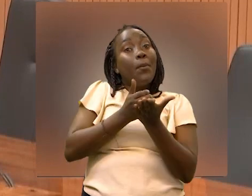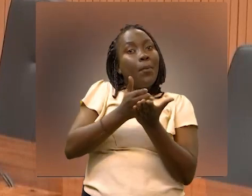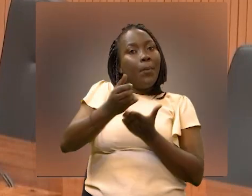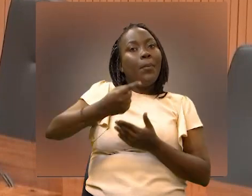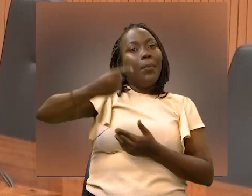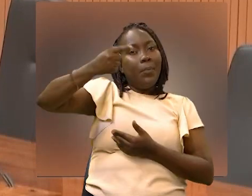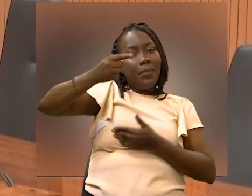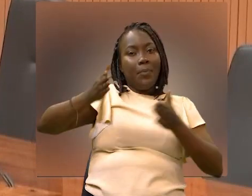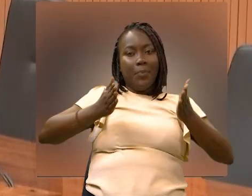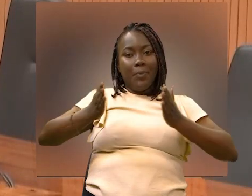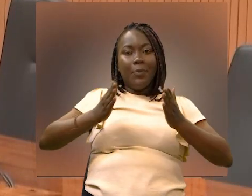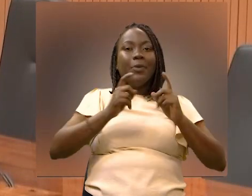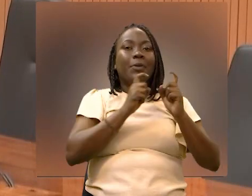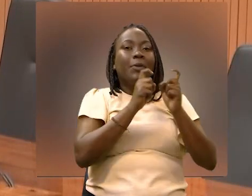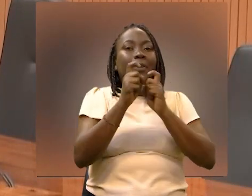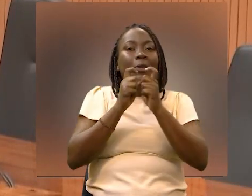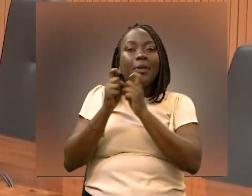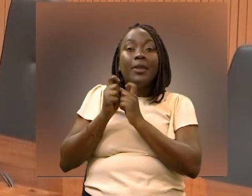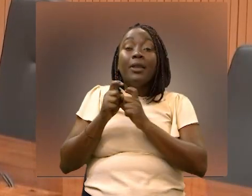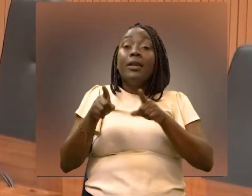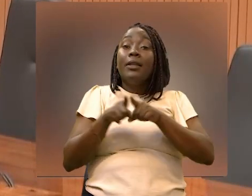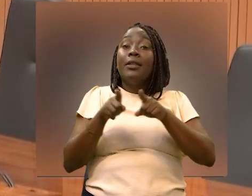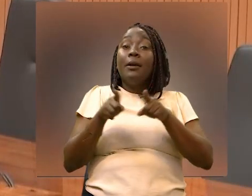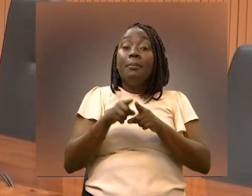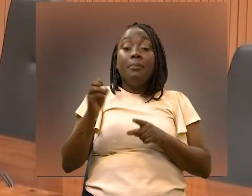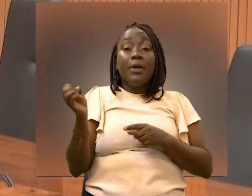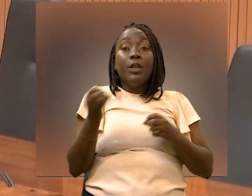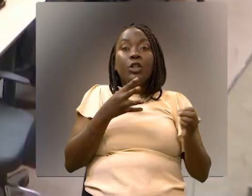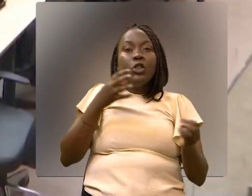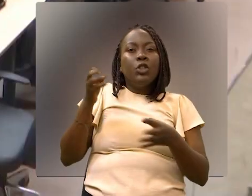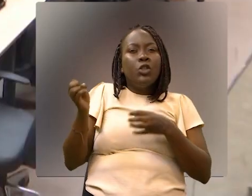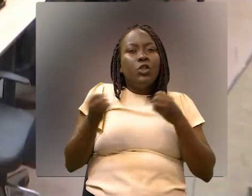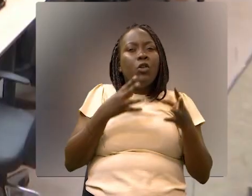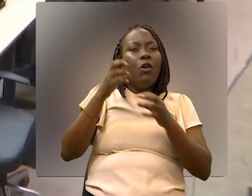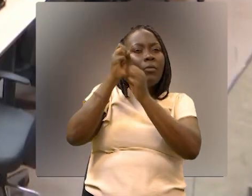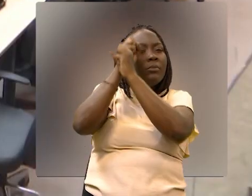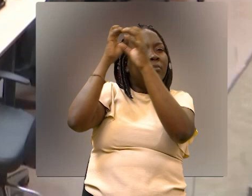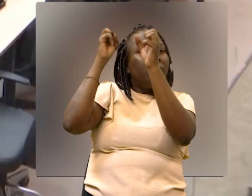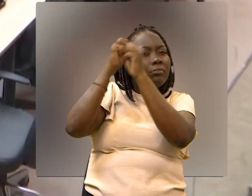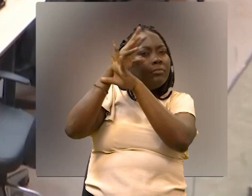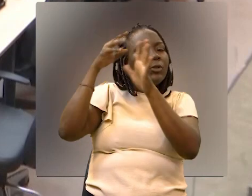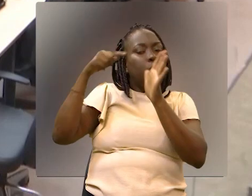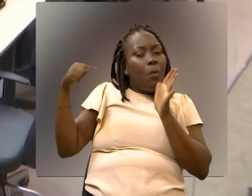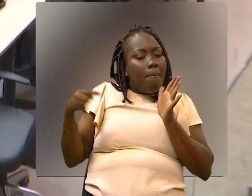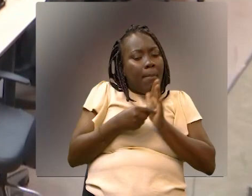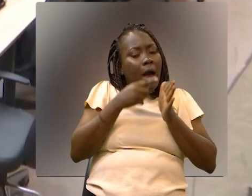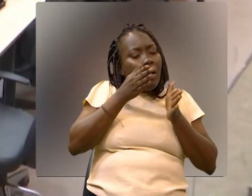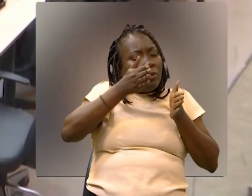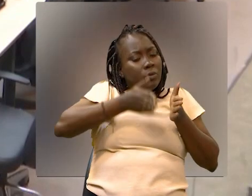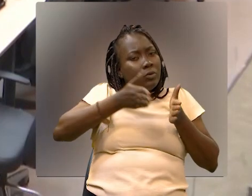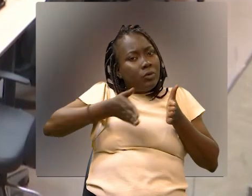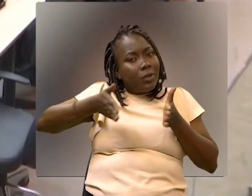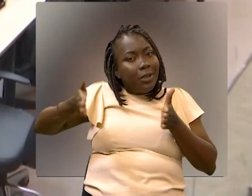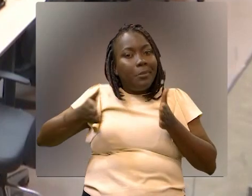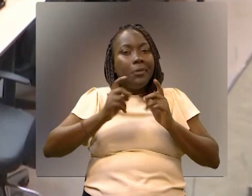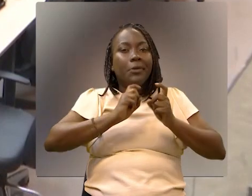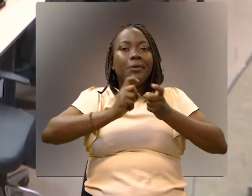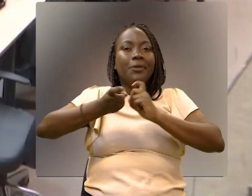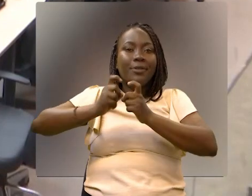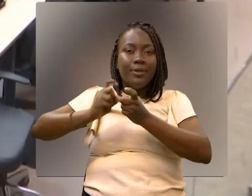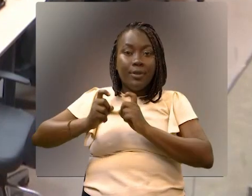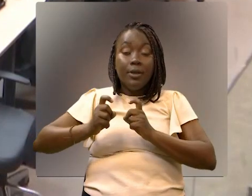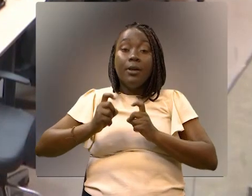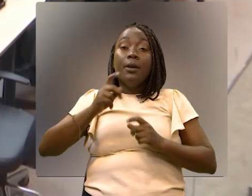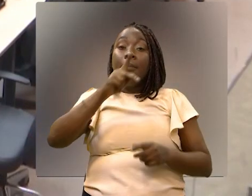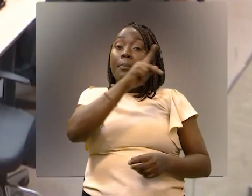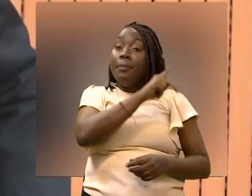Na segunda-feira aconteceu a primeira parte do debate sobre a privatização da Sabesp e também as novas perspectivas do marco do